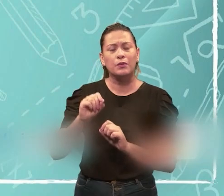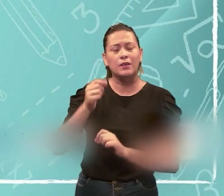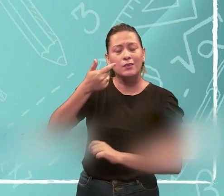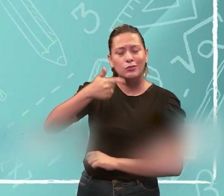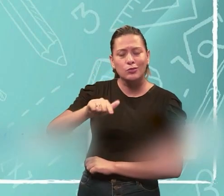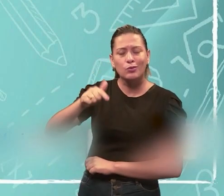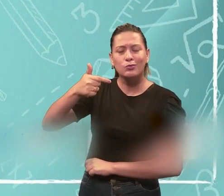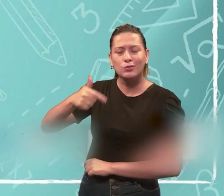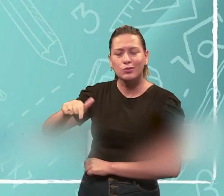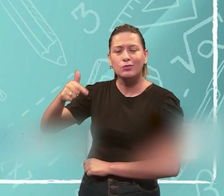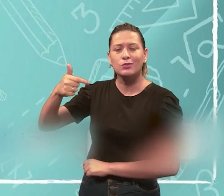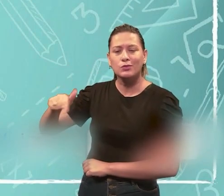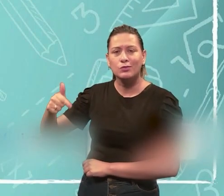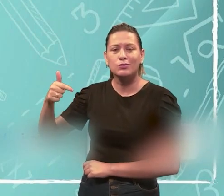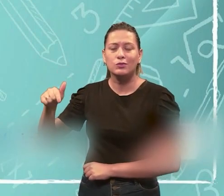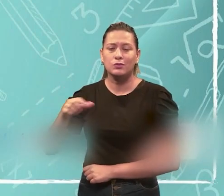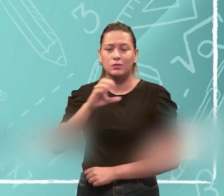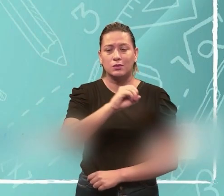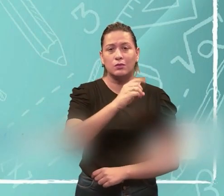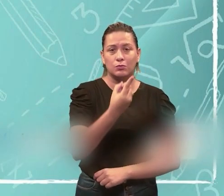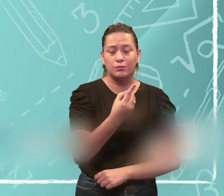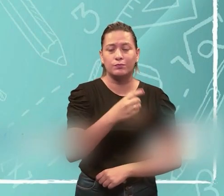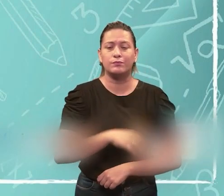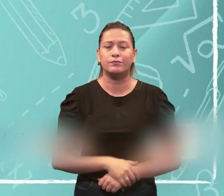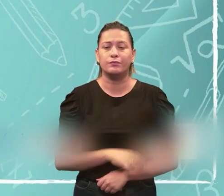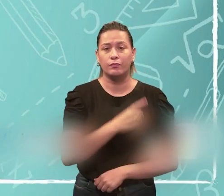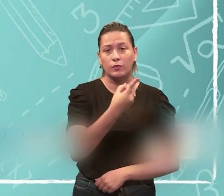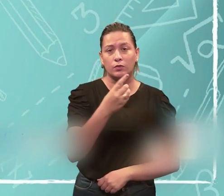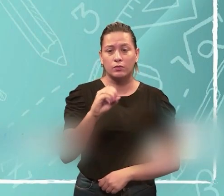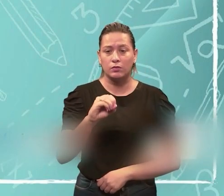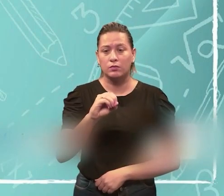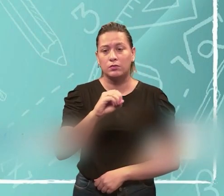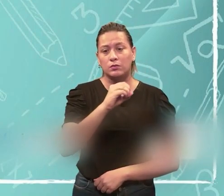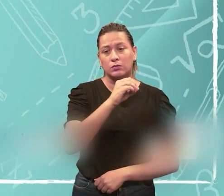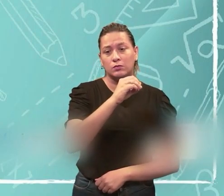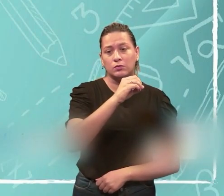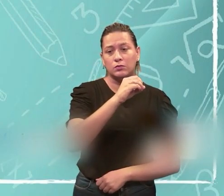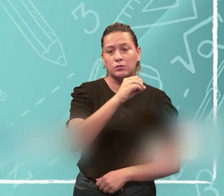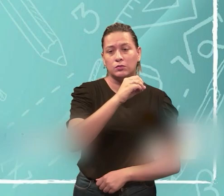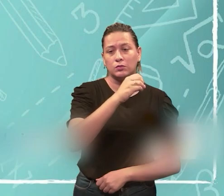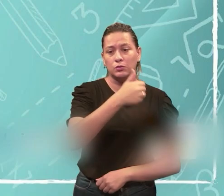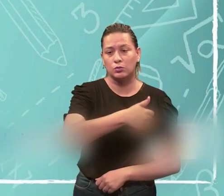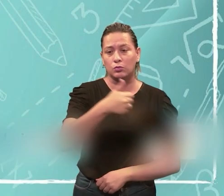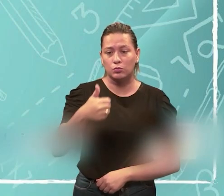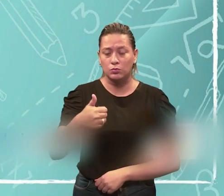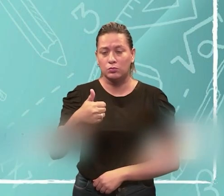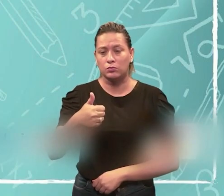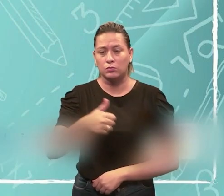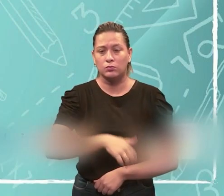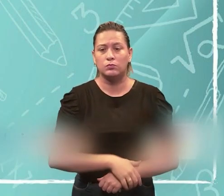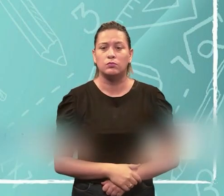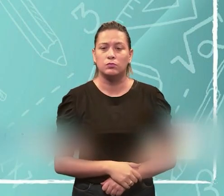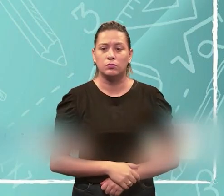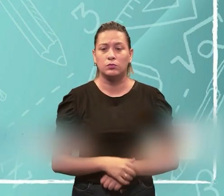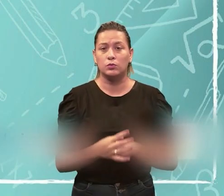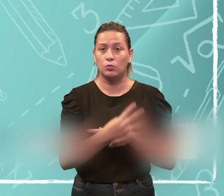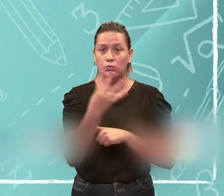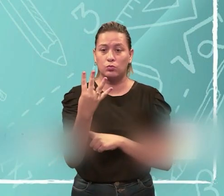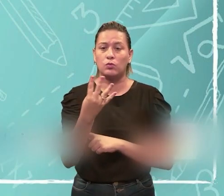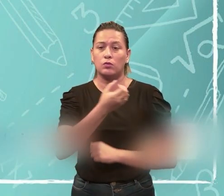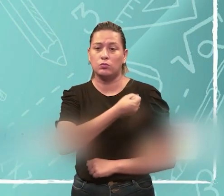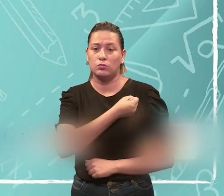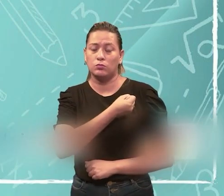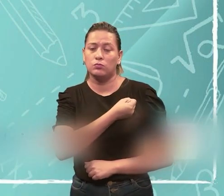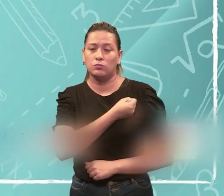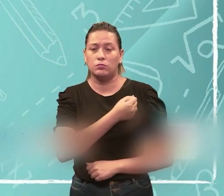repetição. O tempo inteiro eu repito, 0, 1, aí 10, 11. Aqui fechou meu ciclo dos 4 bits, ó, são os 4